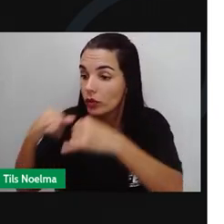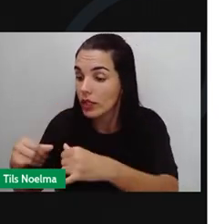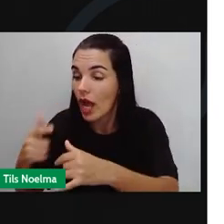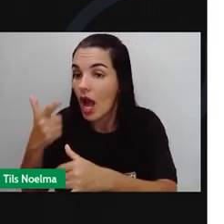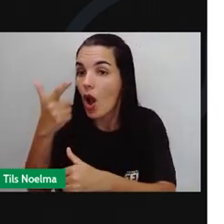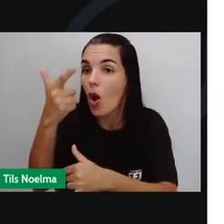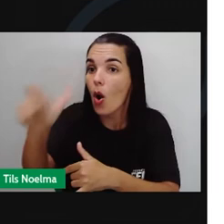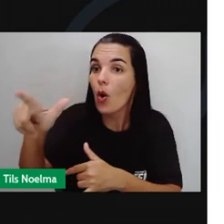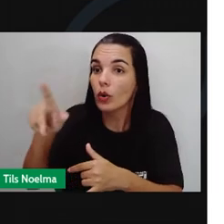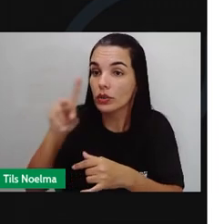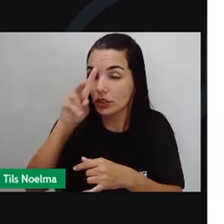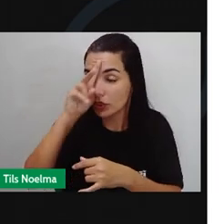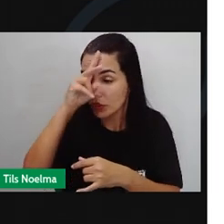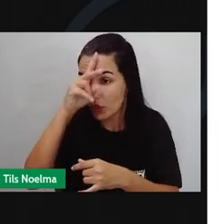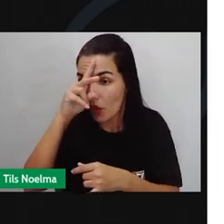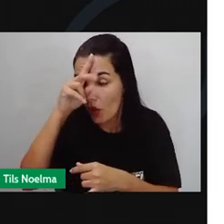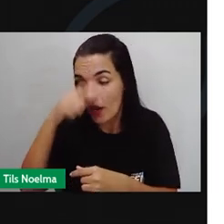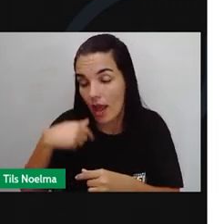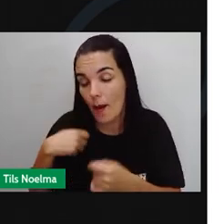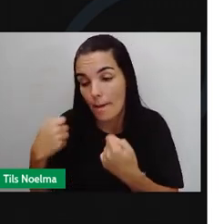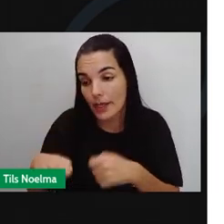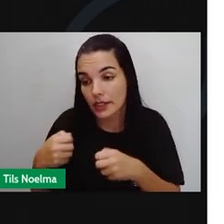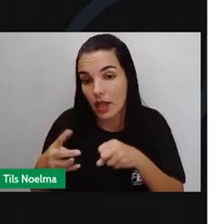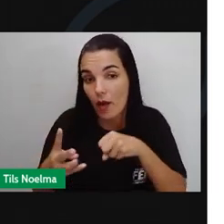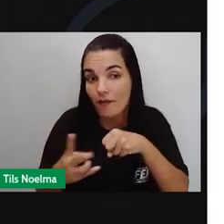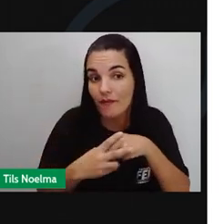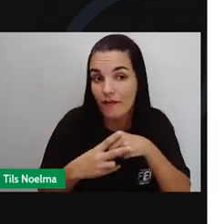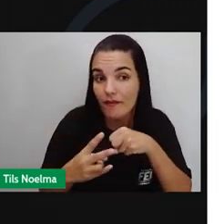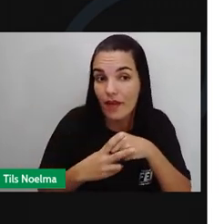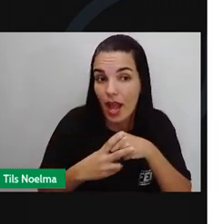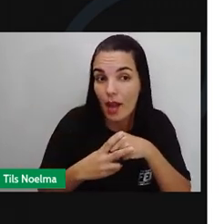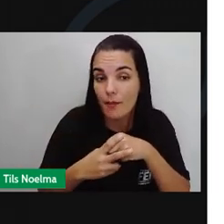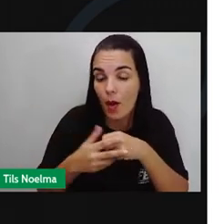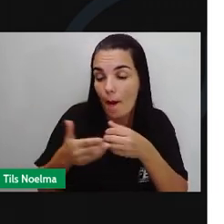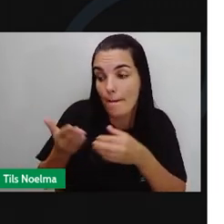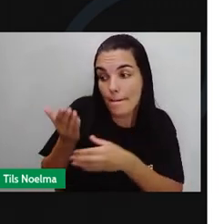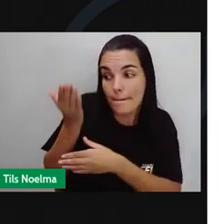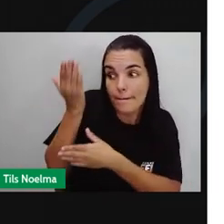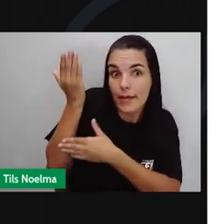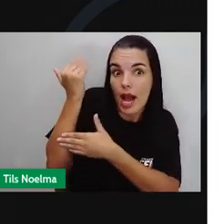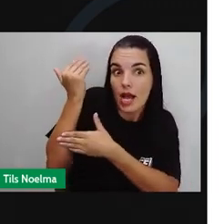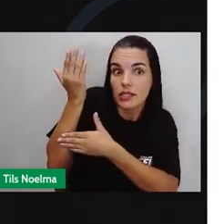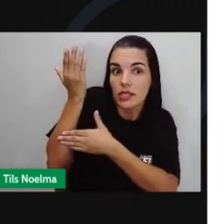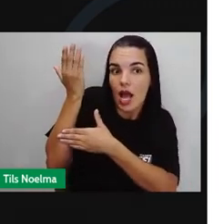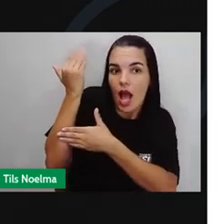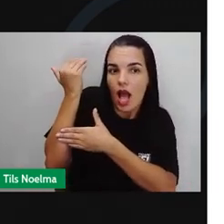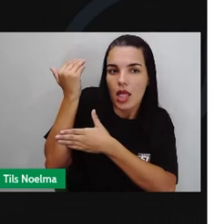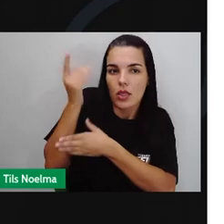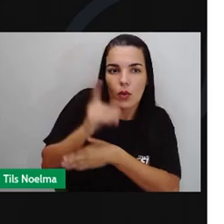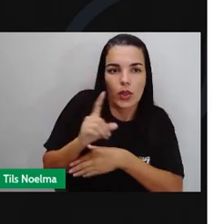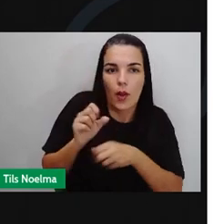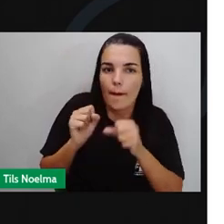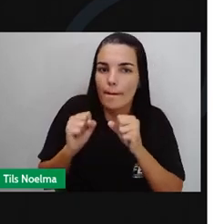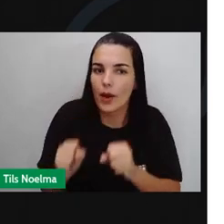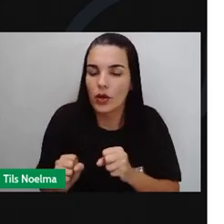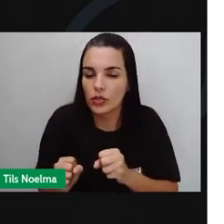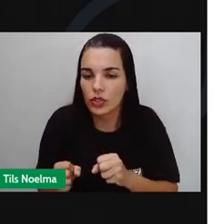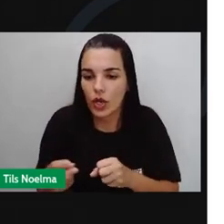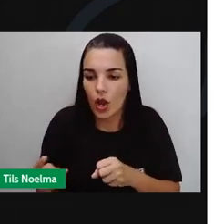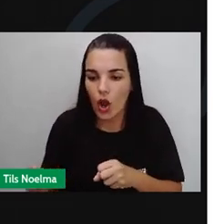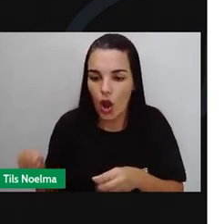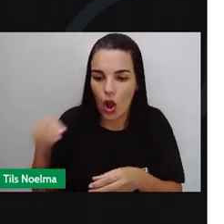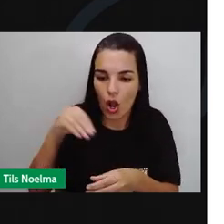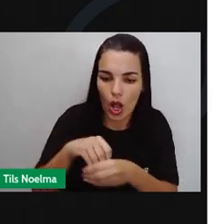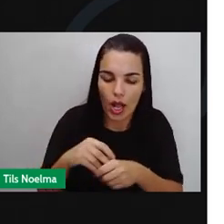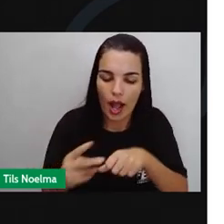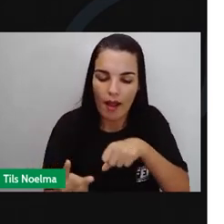Colocar os verbos no passado. Não misturar passado com presente nos verbos. Colocar tudo para o passado. E começar